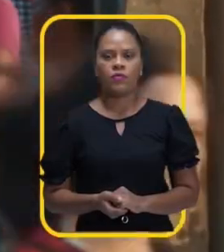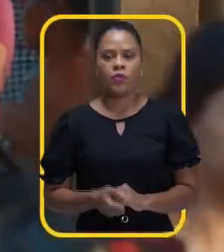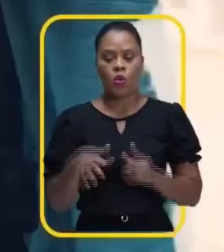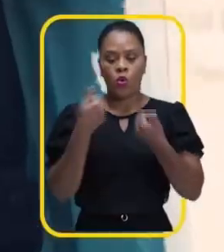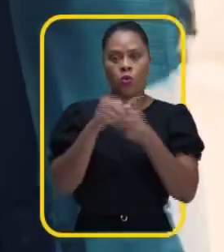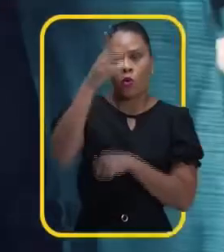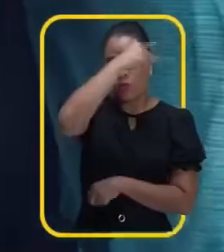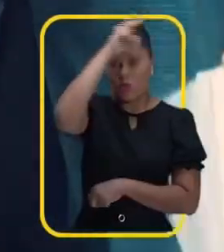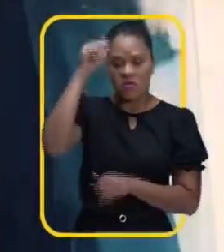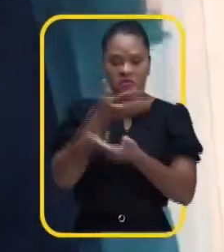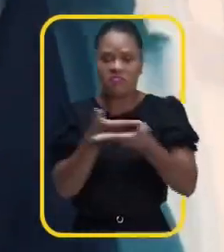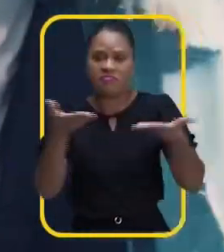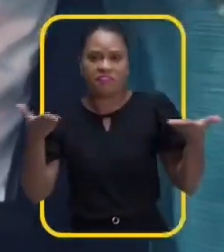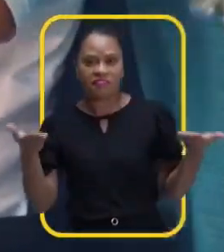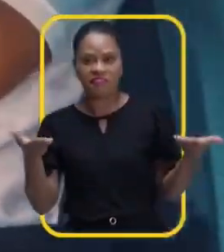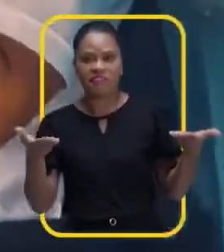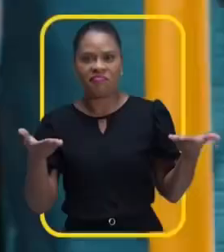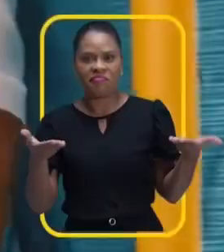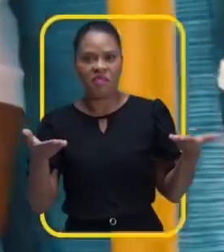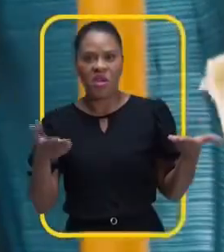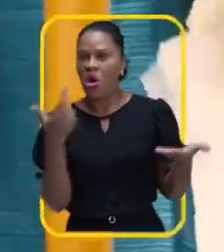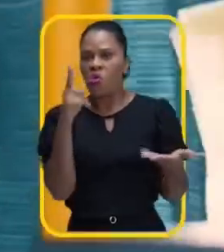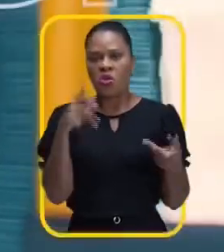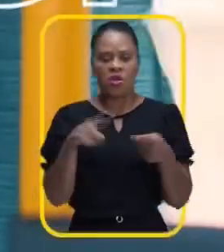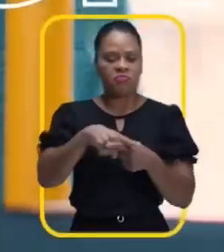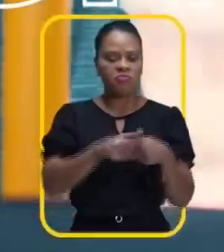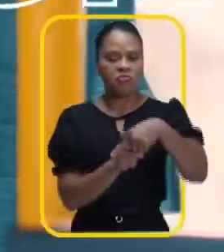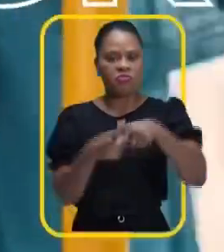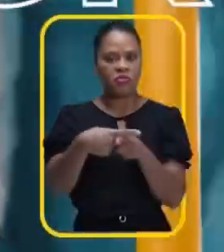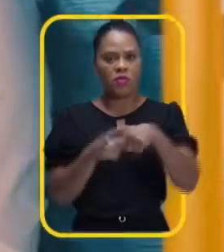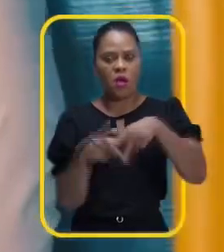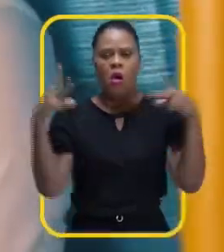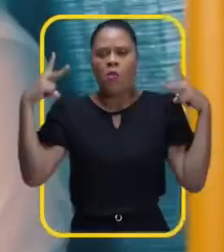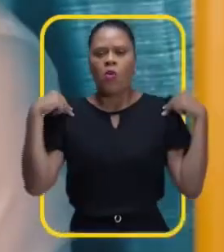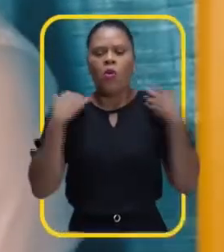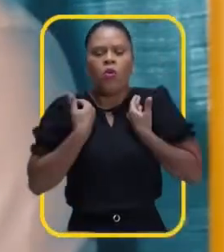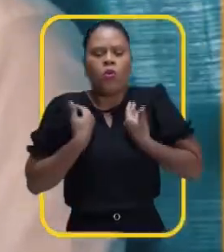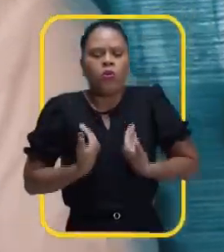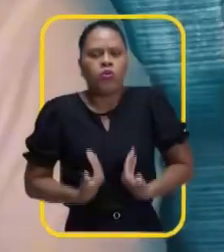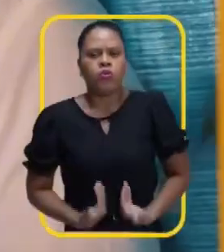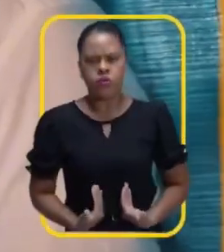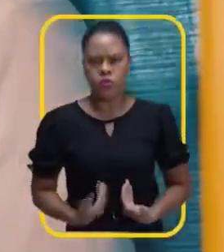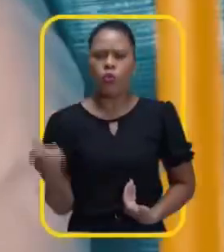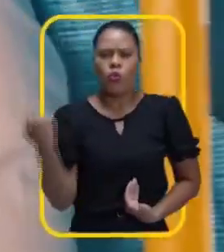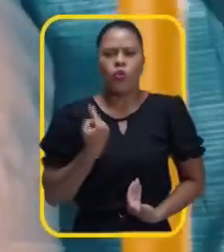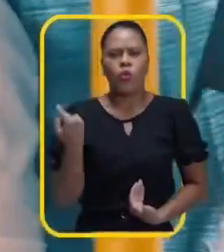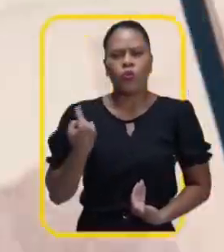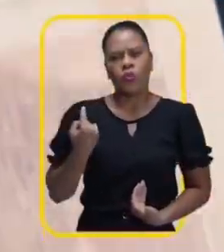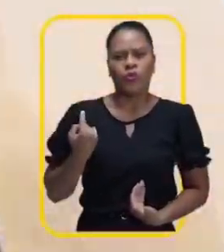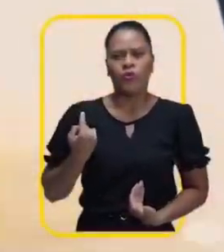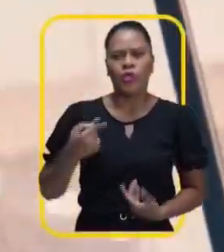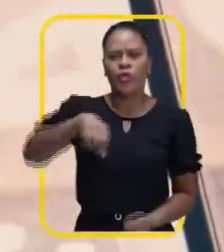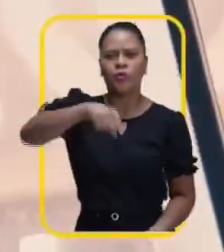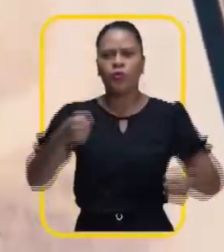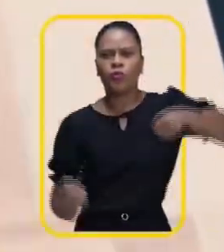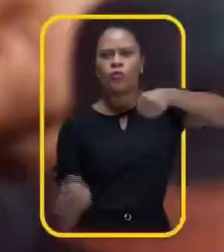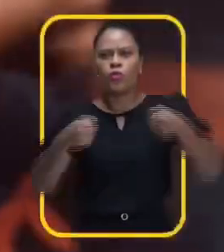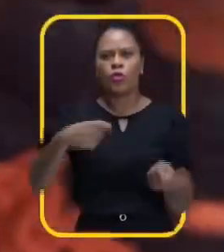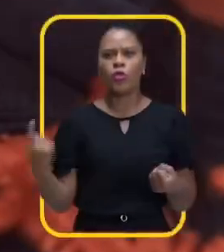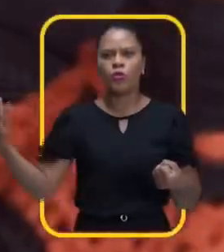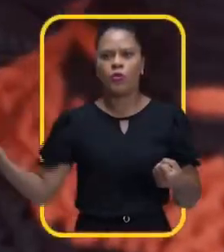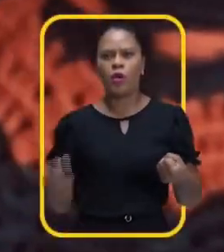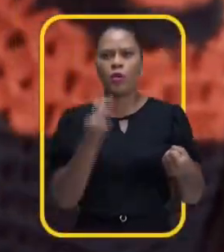O transporte público está desse jeito, não tem cobrador, o motorista está ali sobrecarregado sozinho, dirigindo,